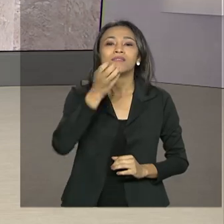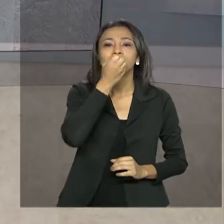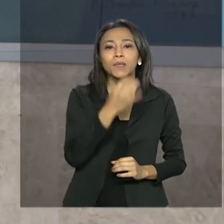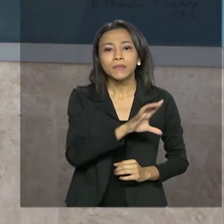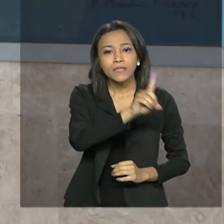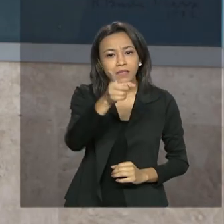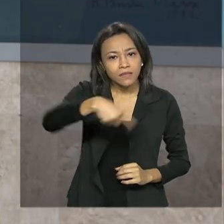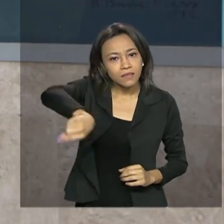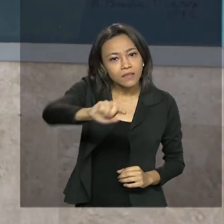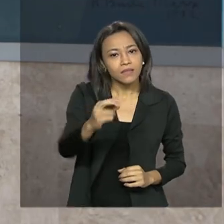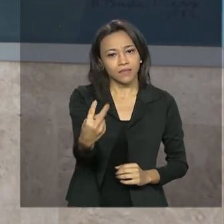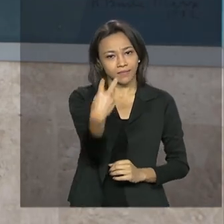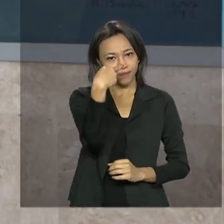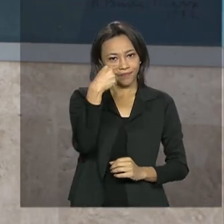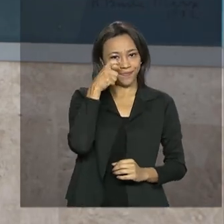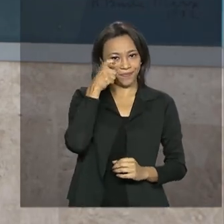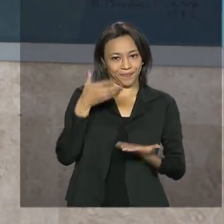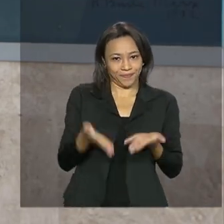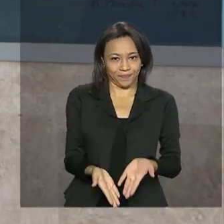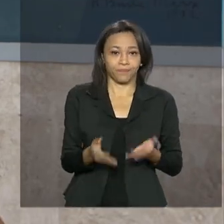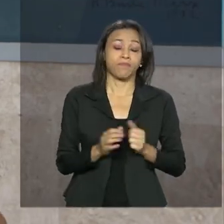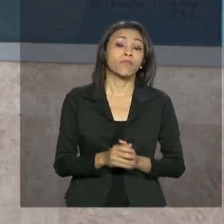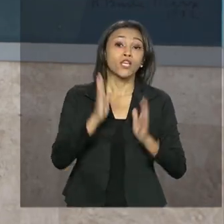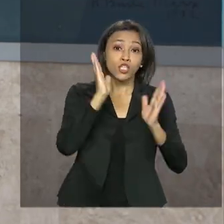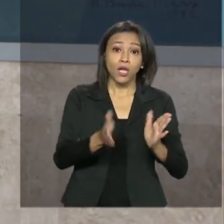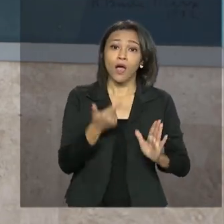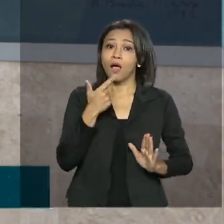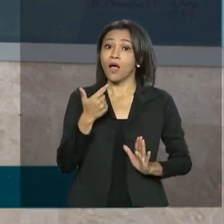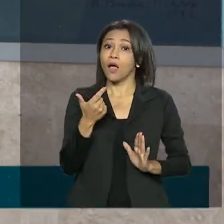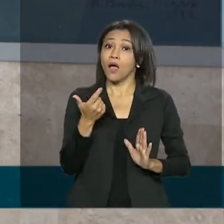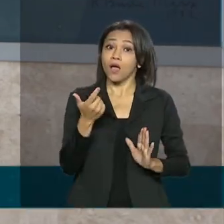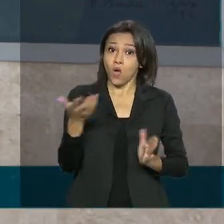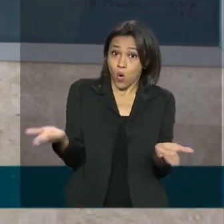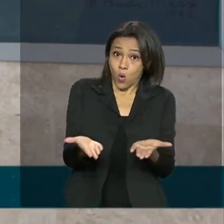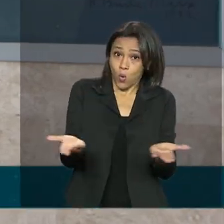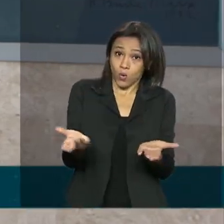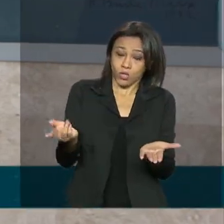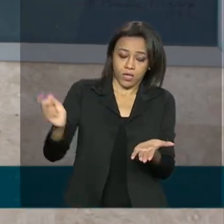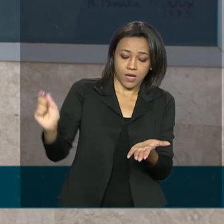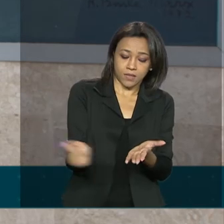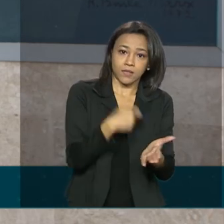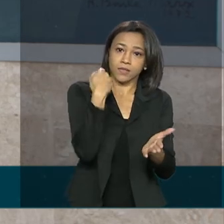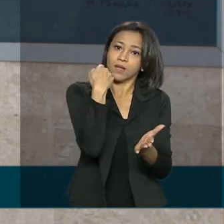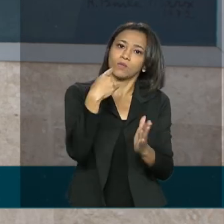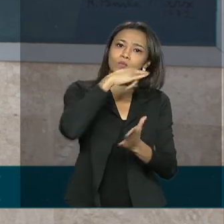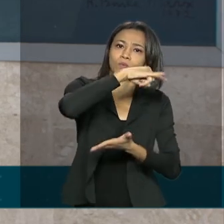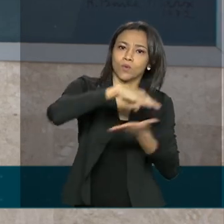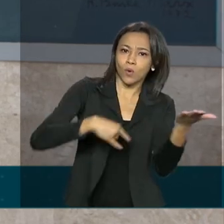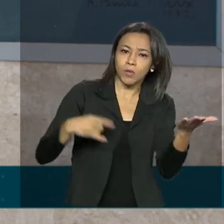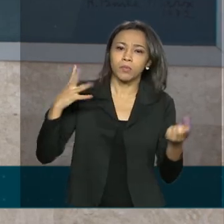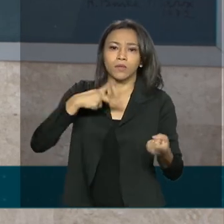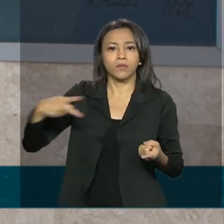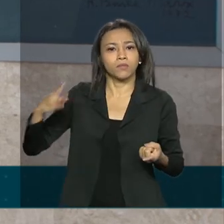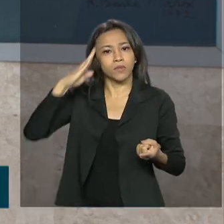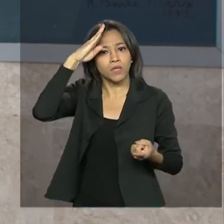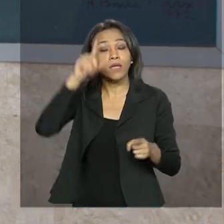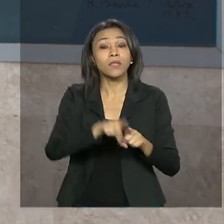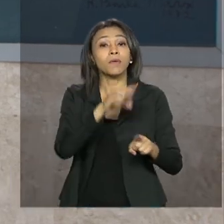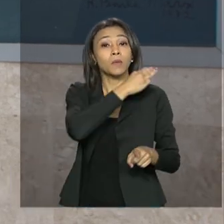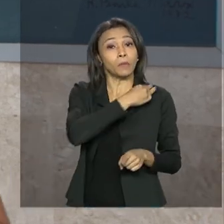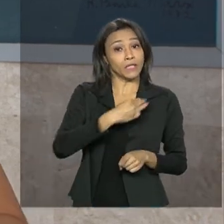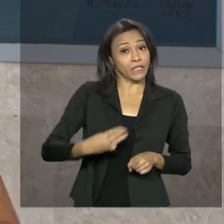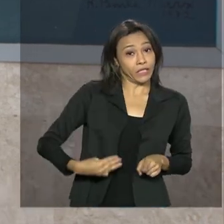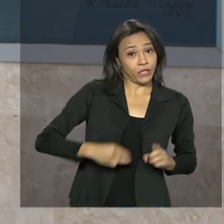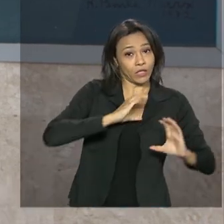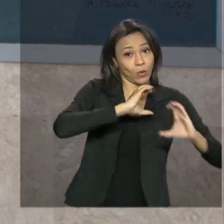também, para quem está conosco. Olha, essa portaria foi assinada hoje mais cedo pelo presidente Jair Bolsonaro e pelo ministro das comunicações,